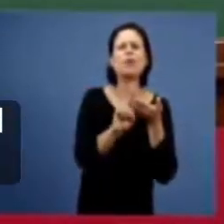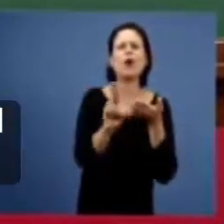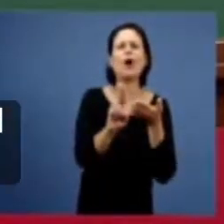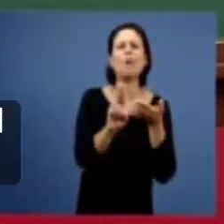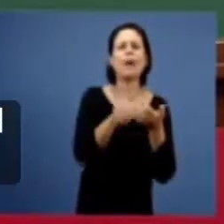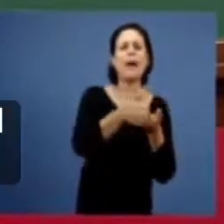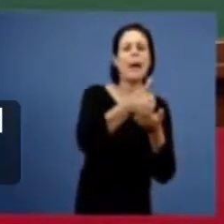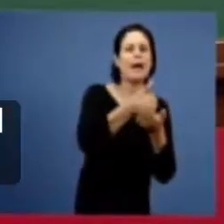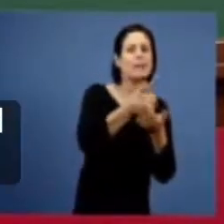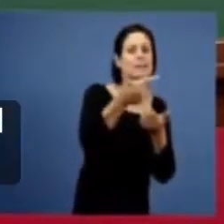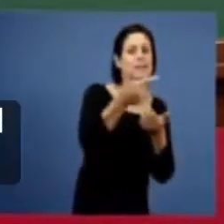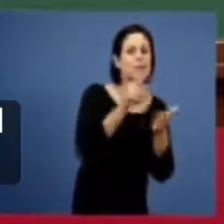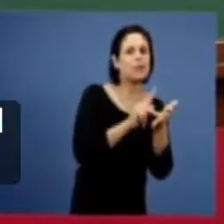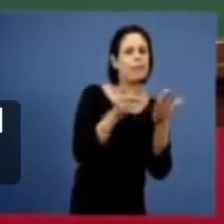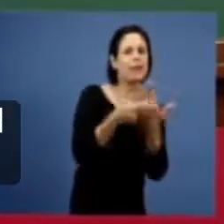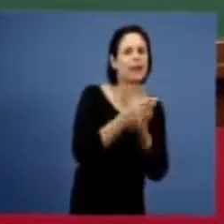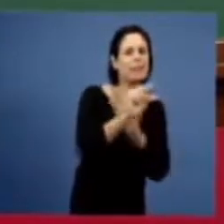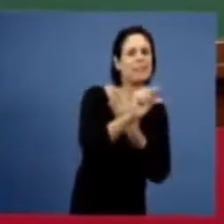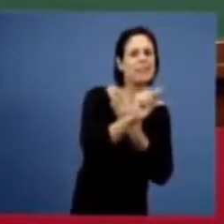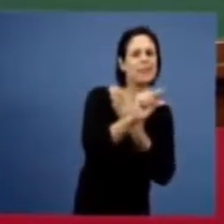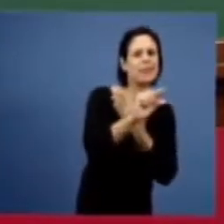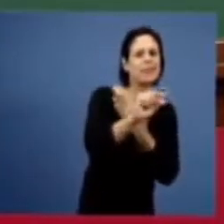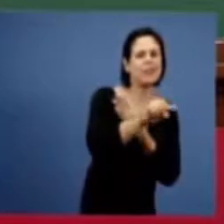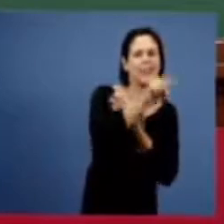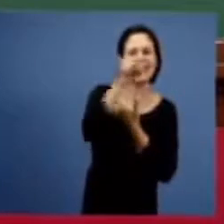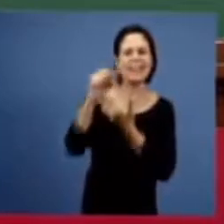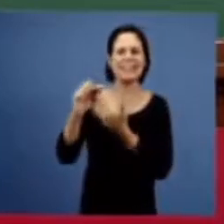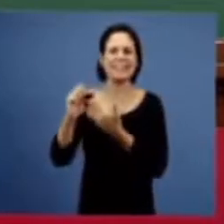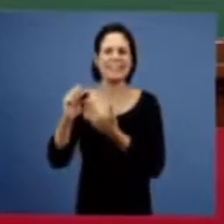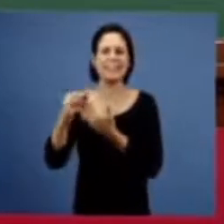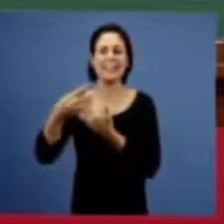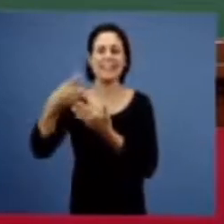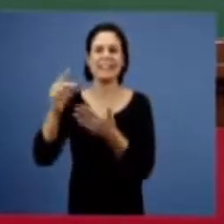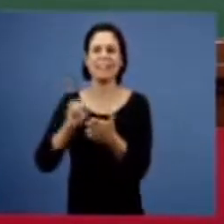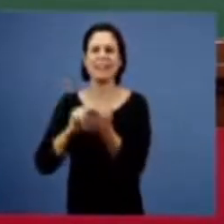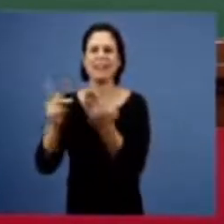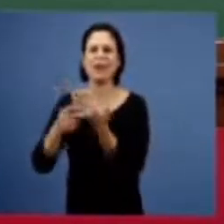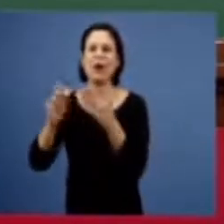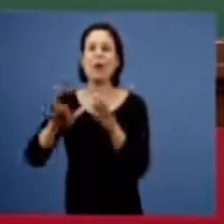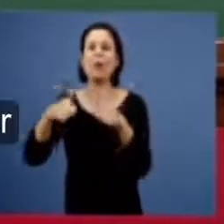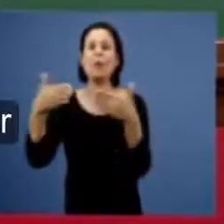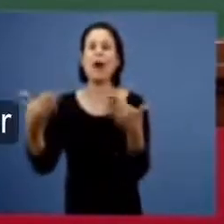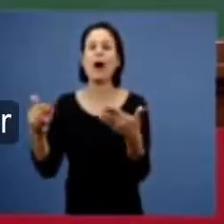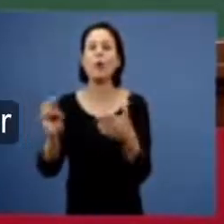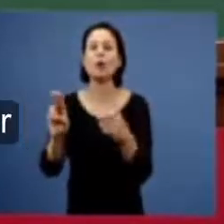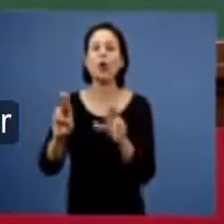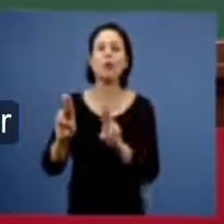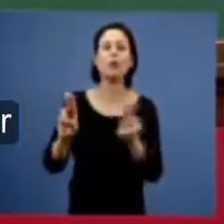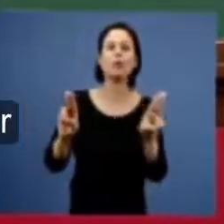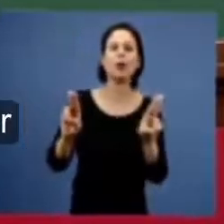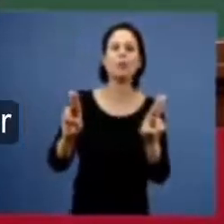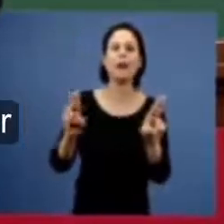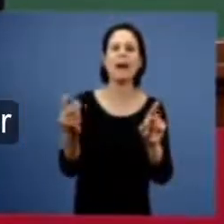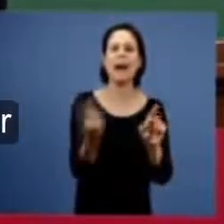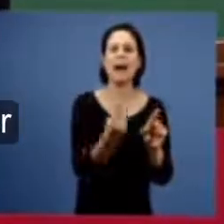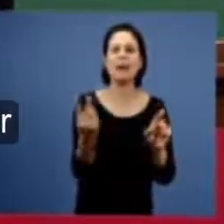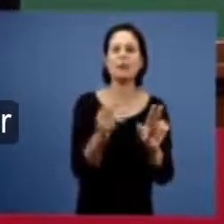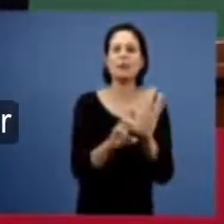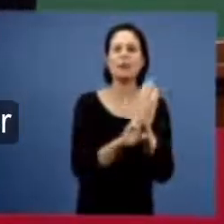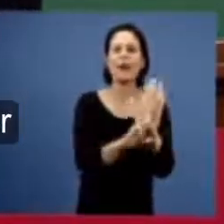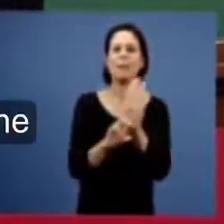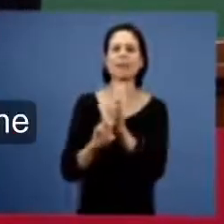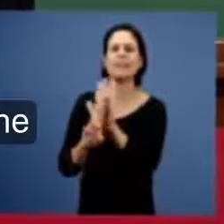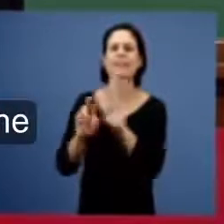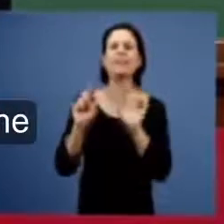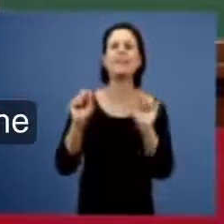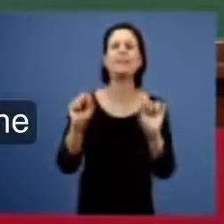primeira da segunda parábola e qual é a semente da terceira parábola e o que que ambas representam então está aqui a